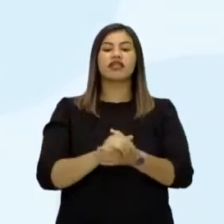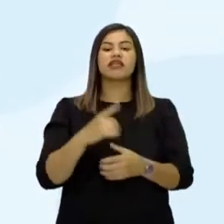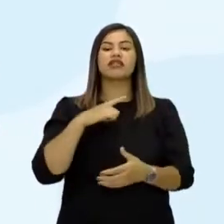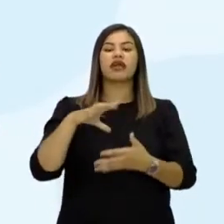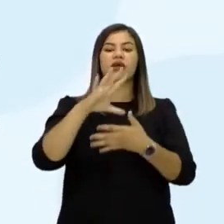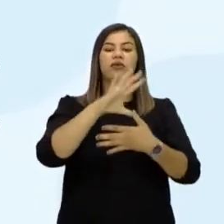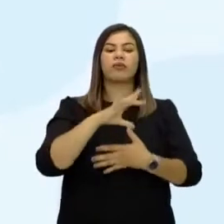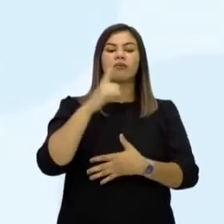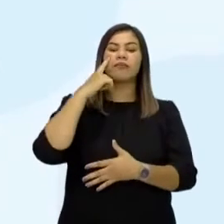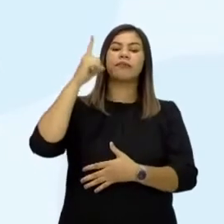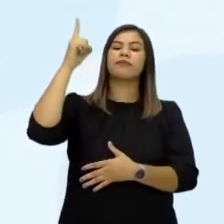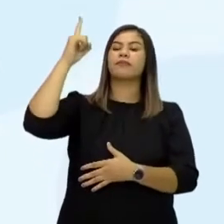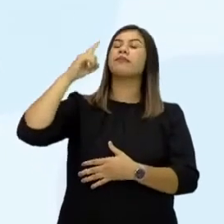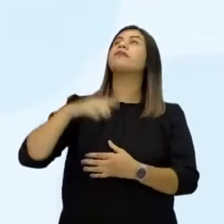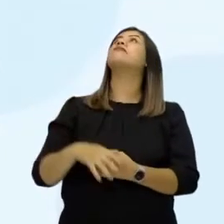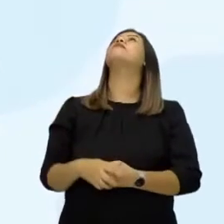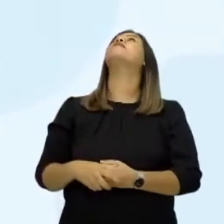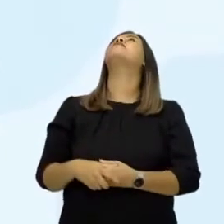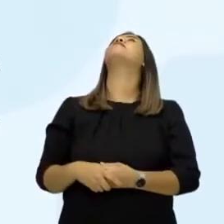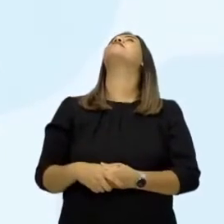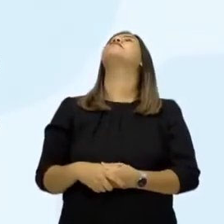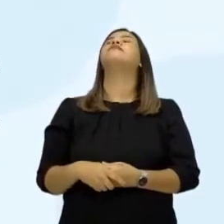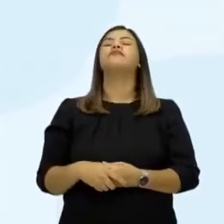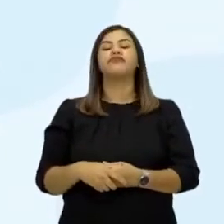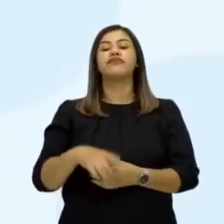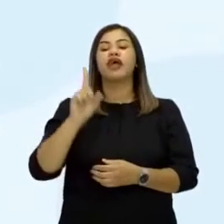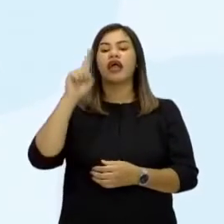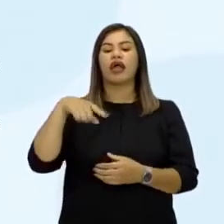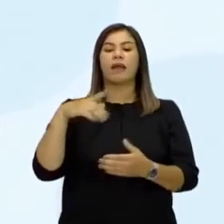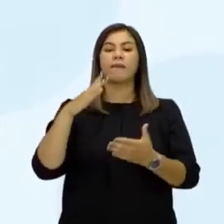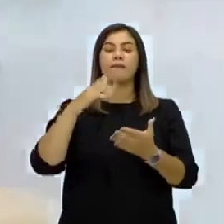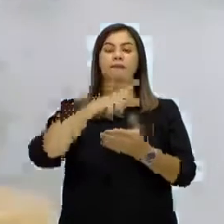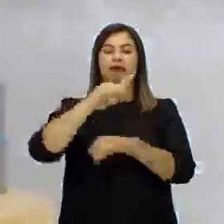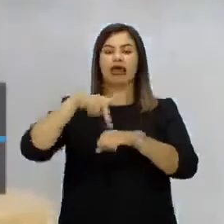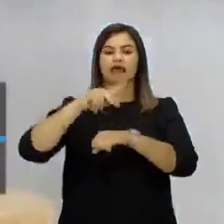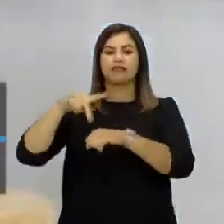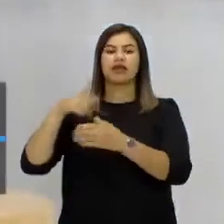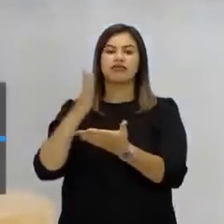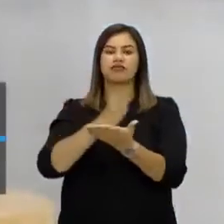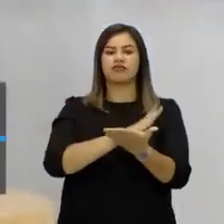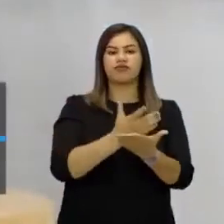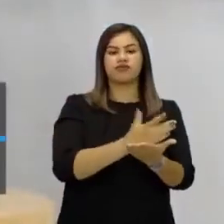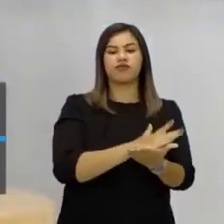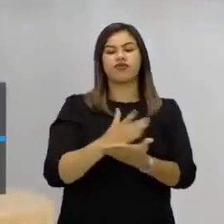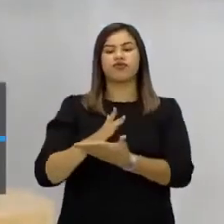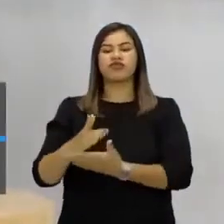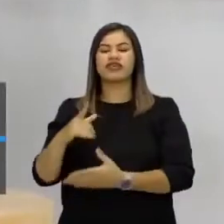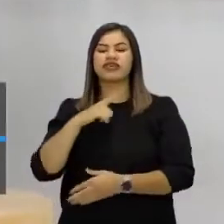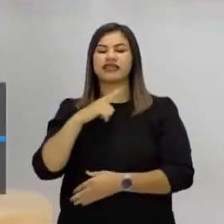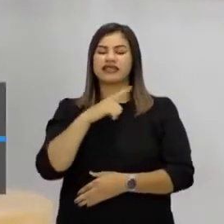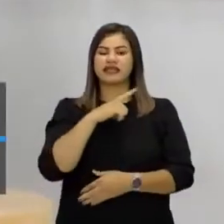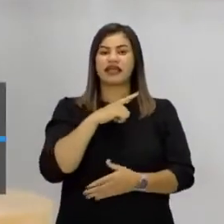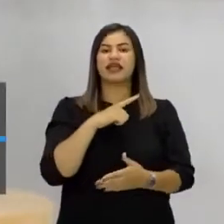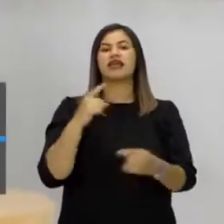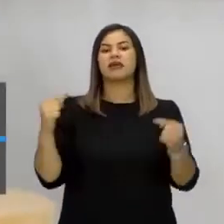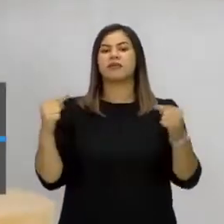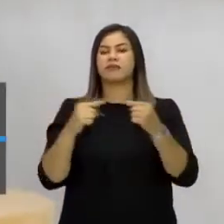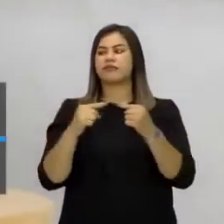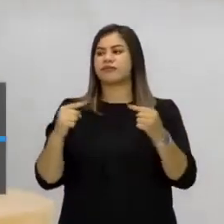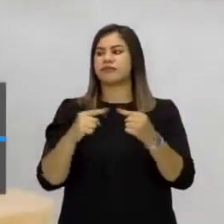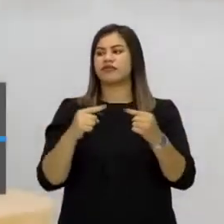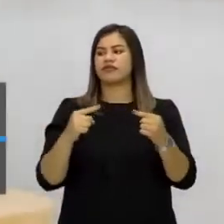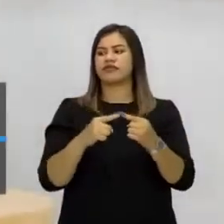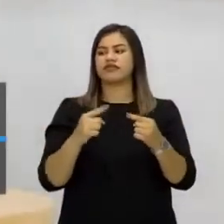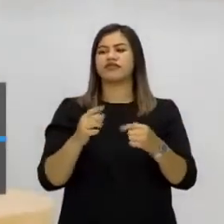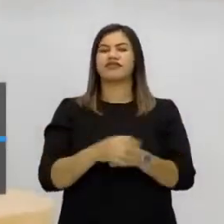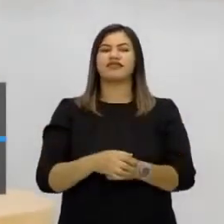os países, porque eles são países fronteiriços. E aí a gente tem esse pontapé inicial de acordos